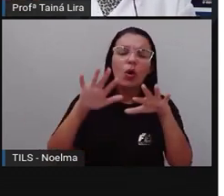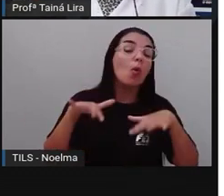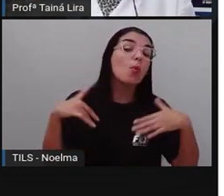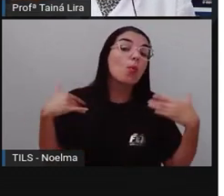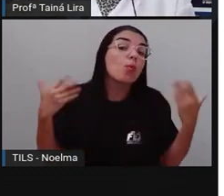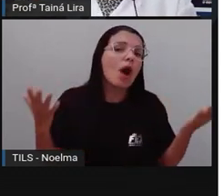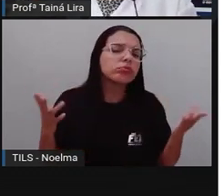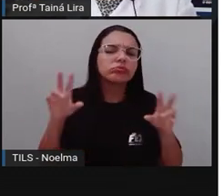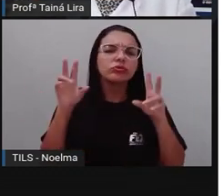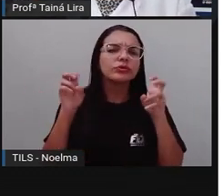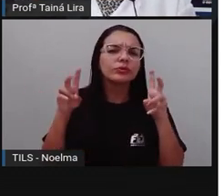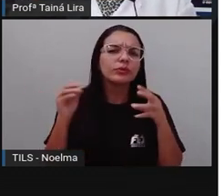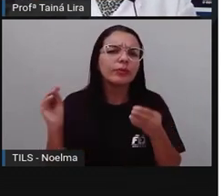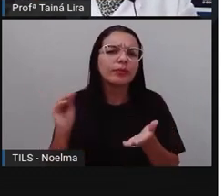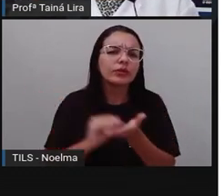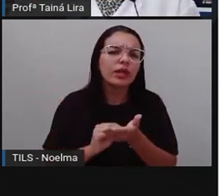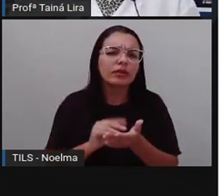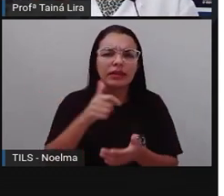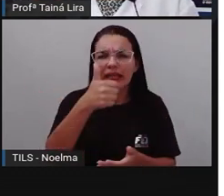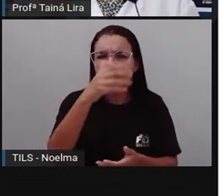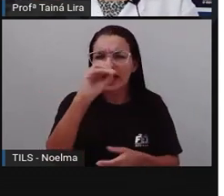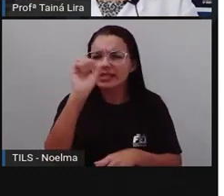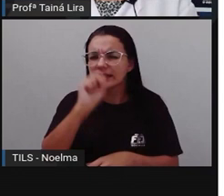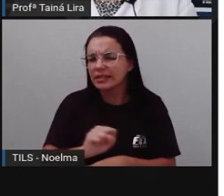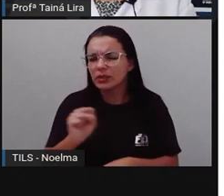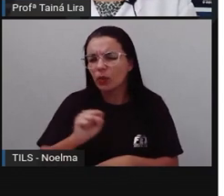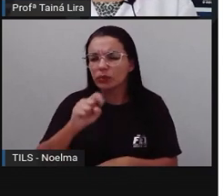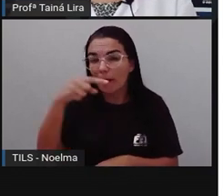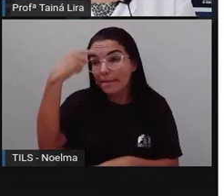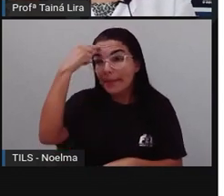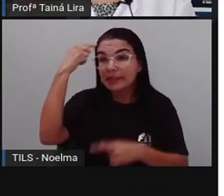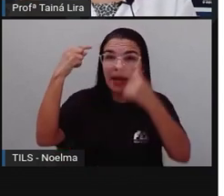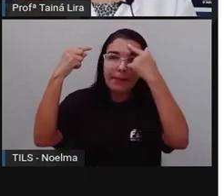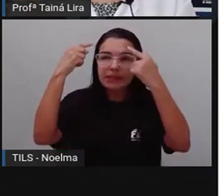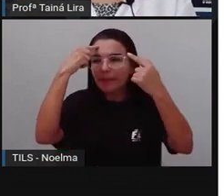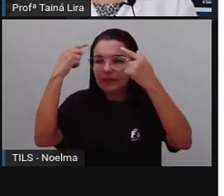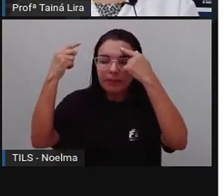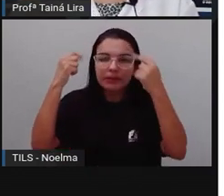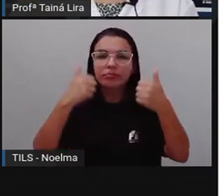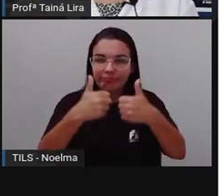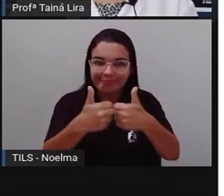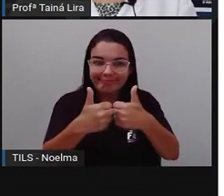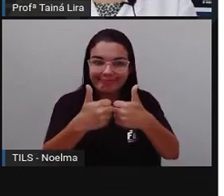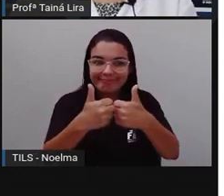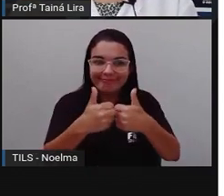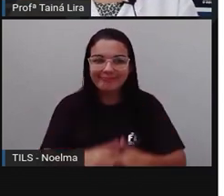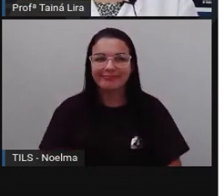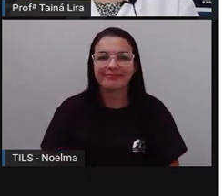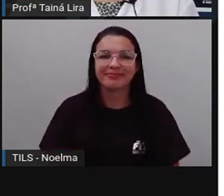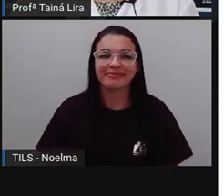Qual título seria? Eu vou dar aí 10 segundos por segundo ano, Pensar em um título para essa tabela, tá?